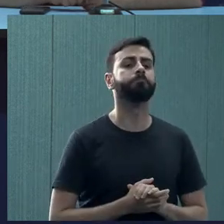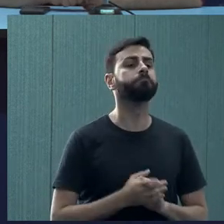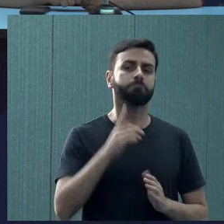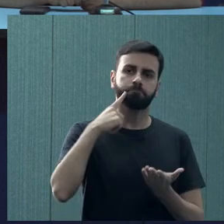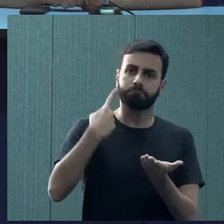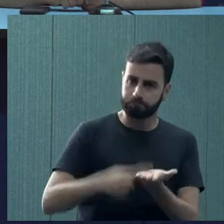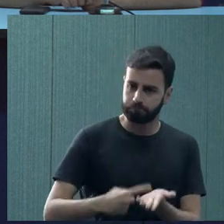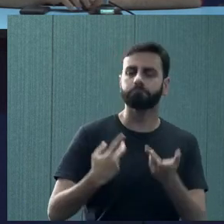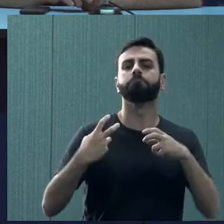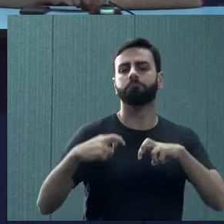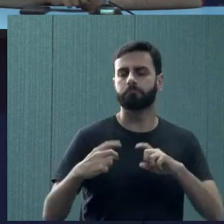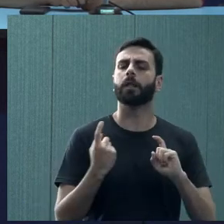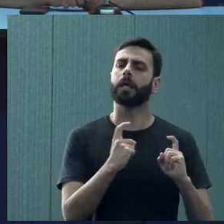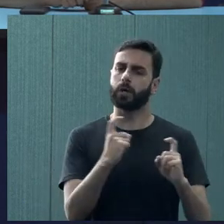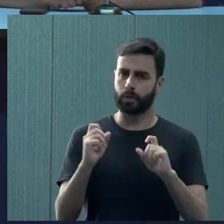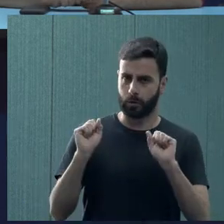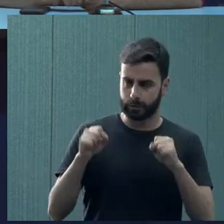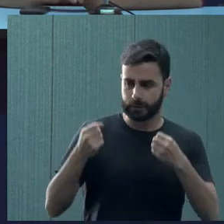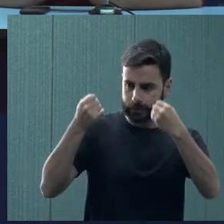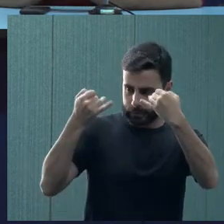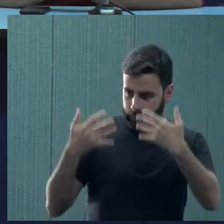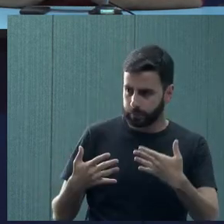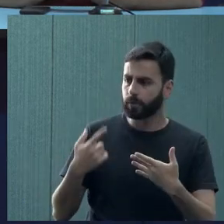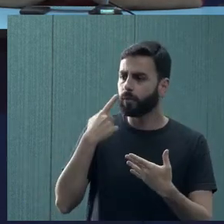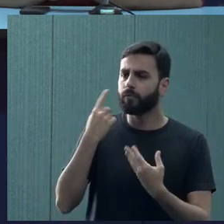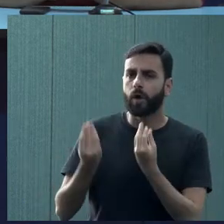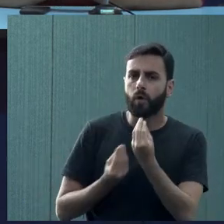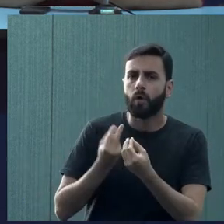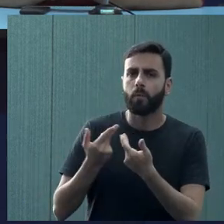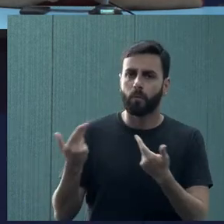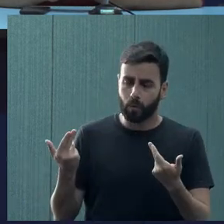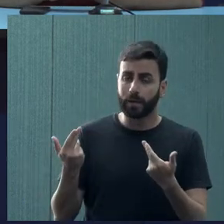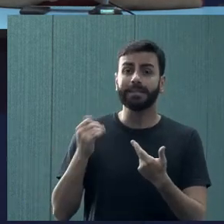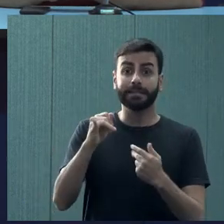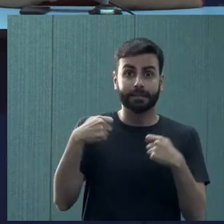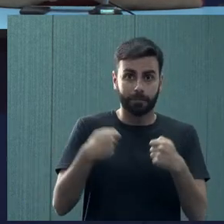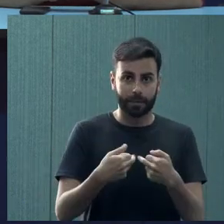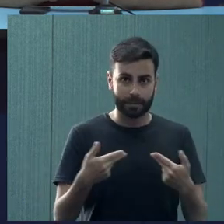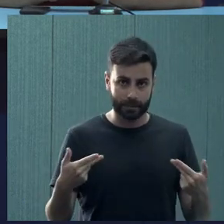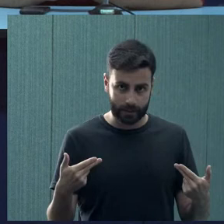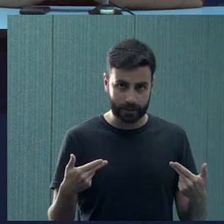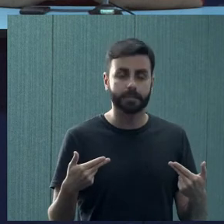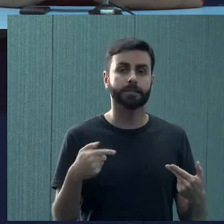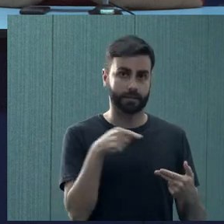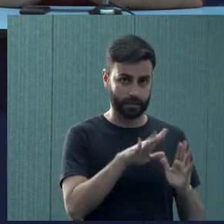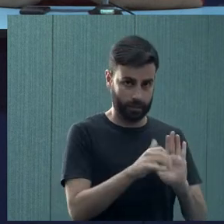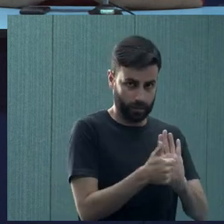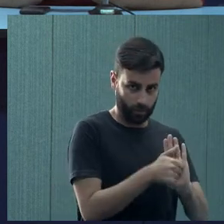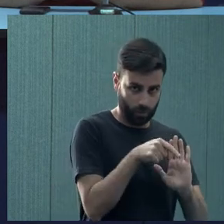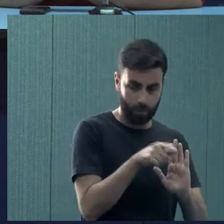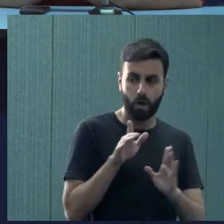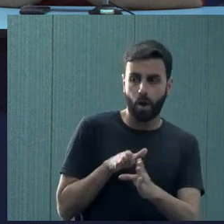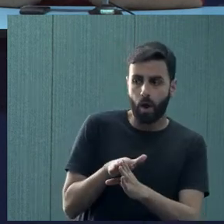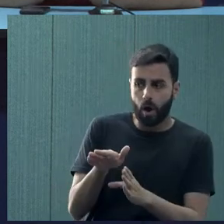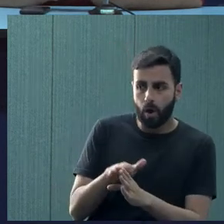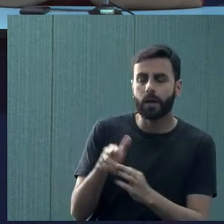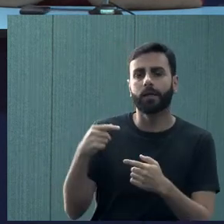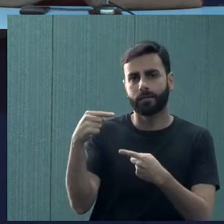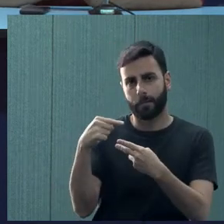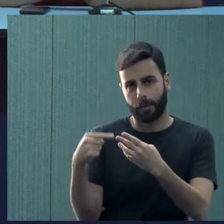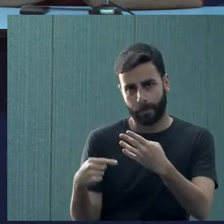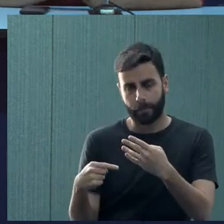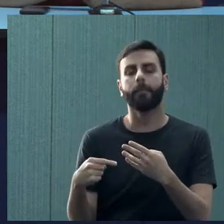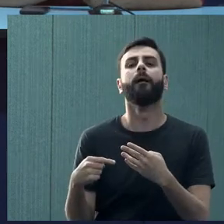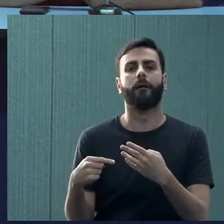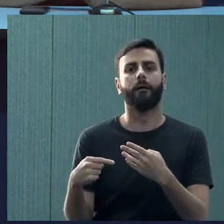a gente marca, conversa, colhe uma história e, se necessário, a gente orienta alguns encaminhamentos